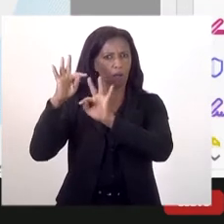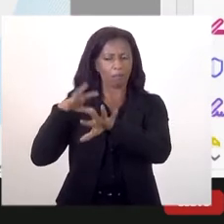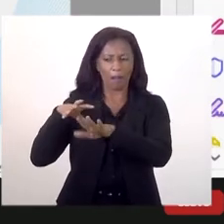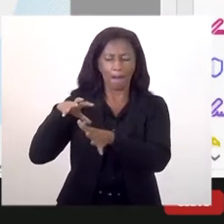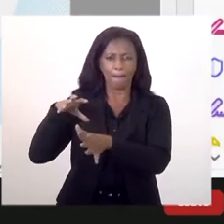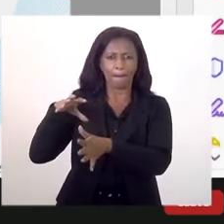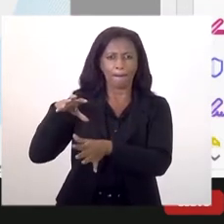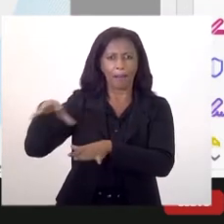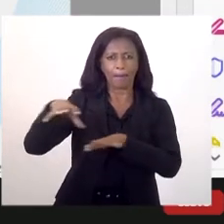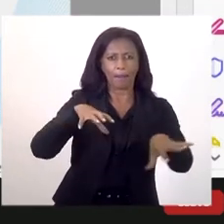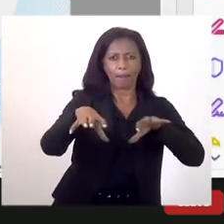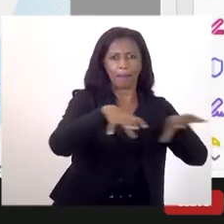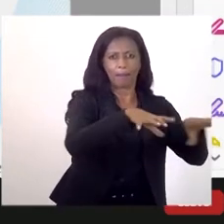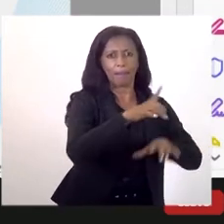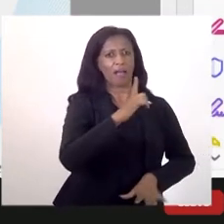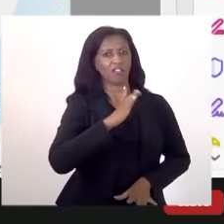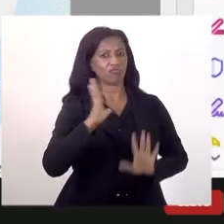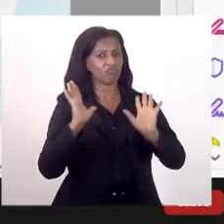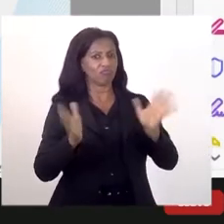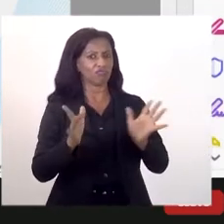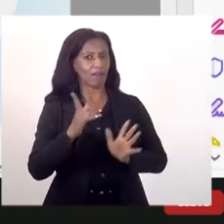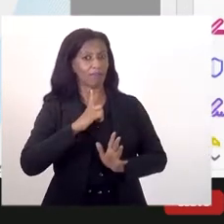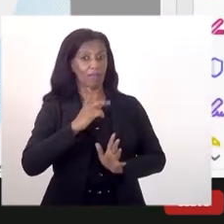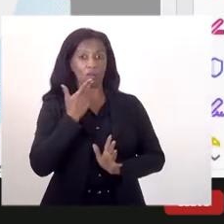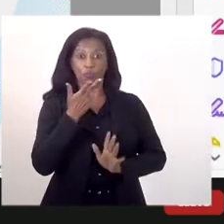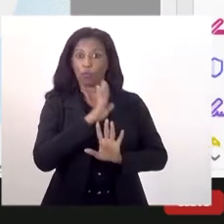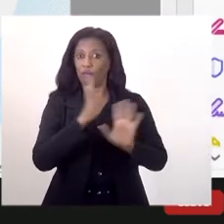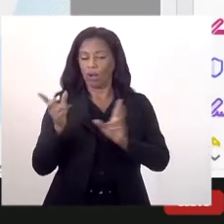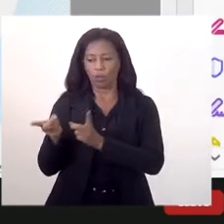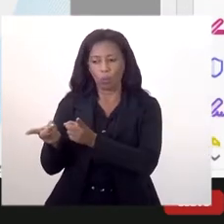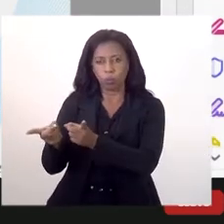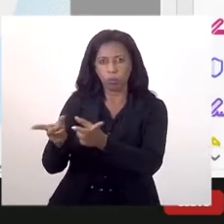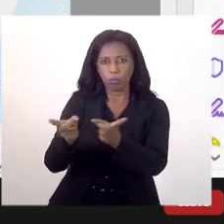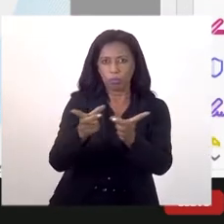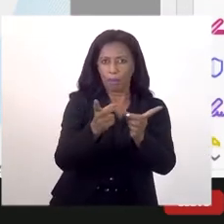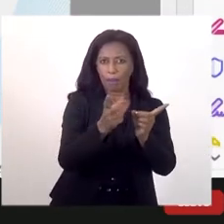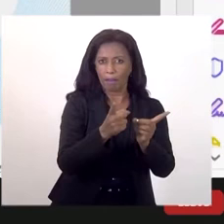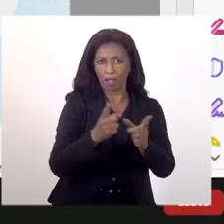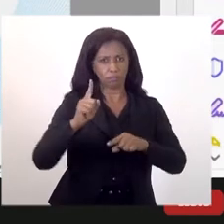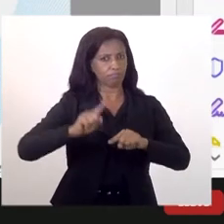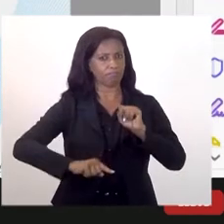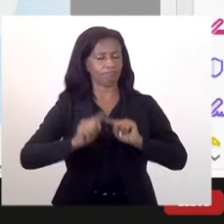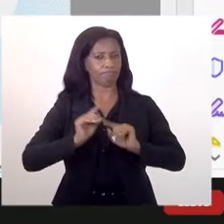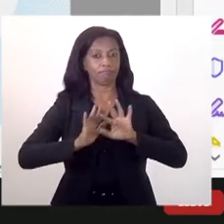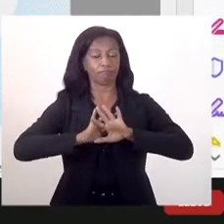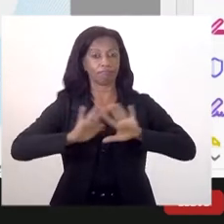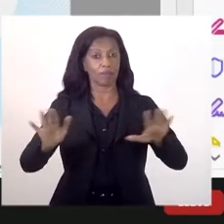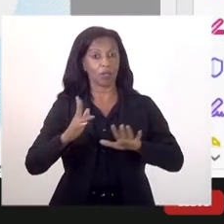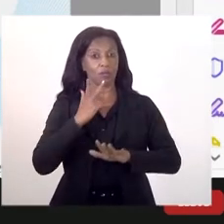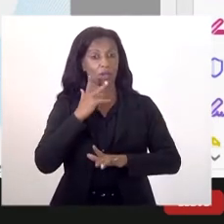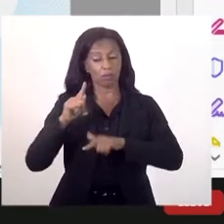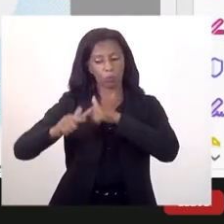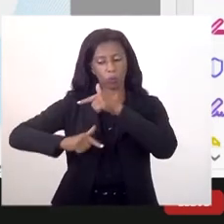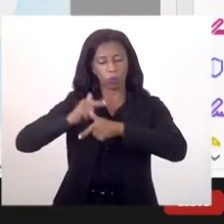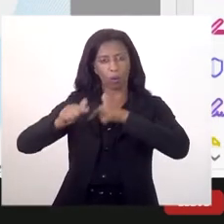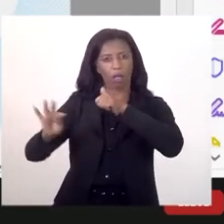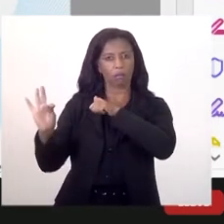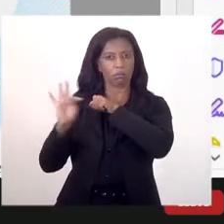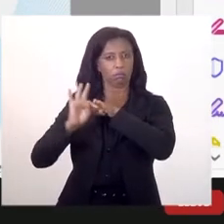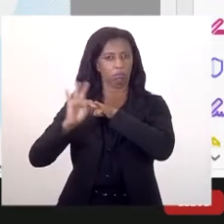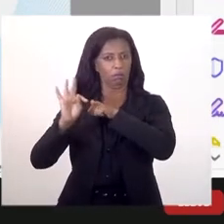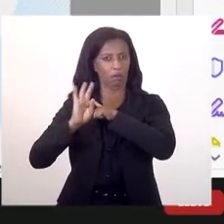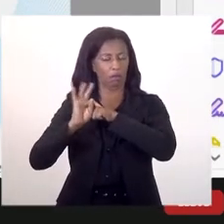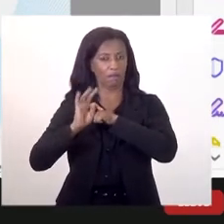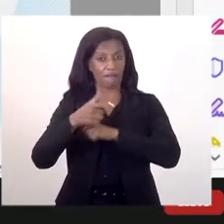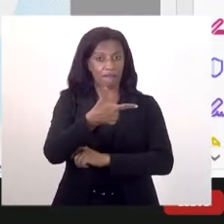de software. Não estou falando de comércio de equipamentos. Estou falando apenas de serviços de tecnologia, de software.